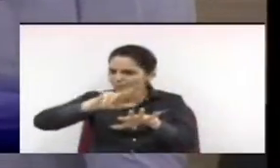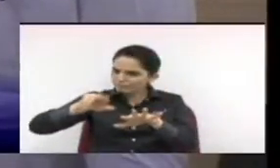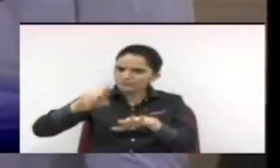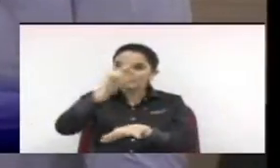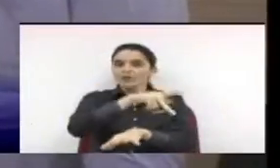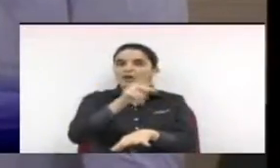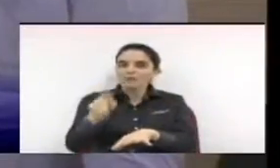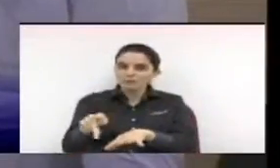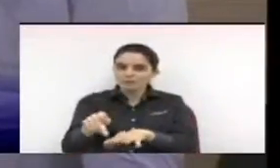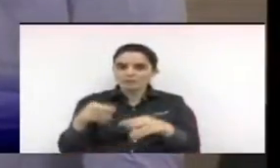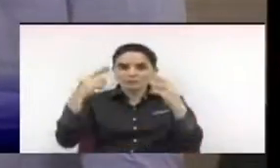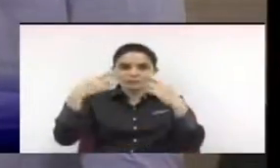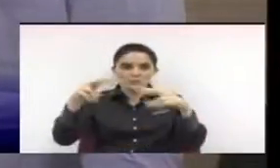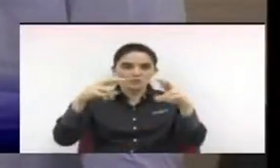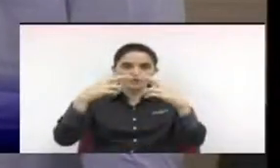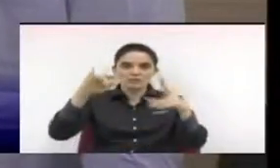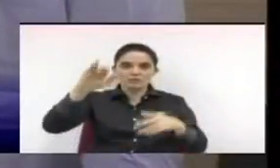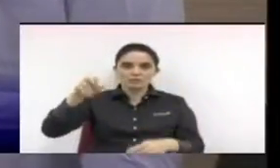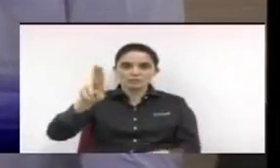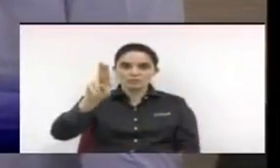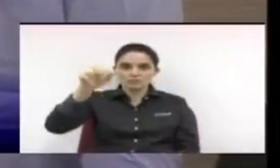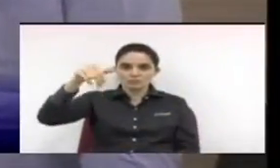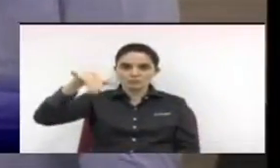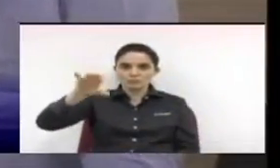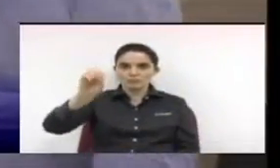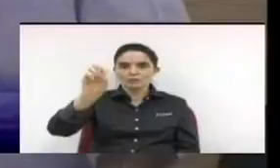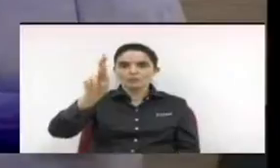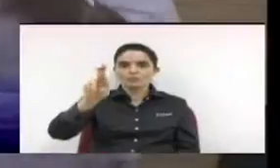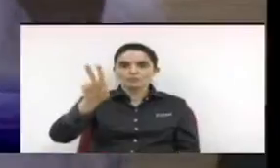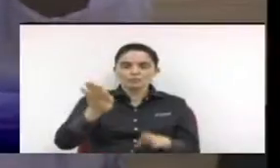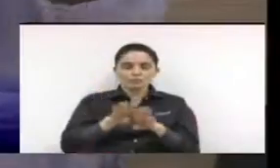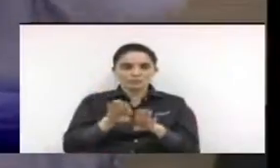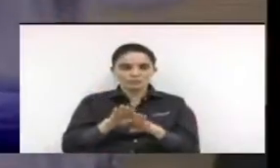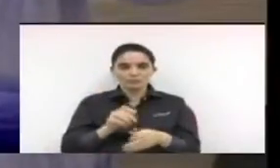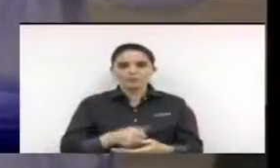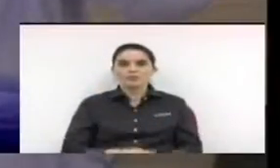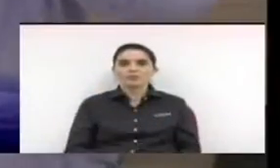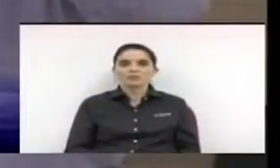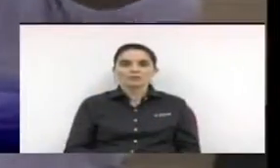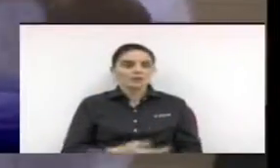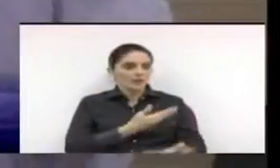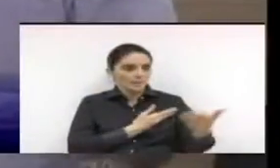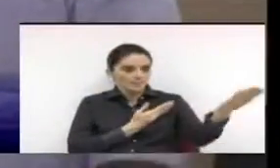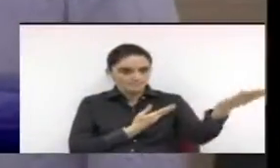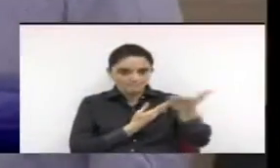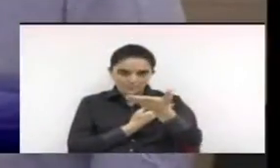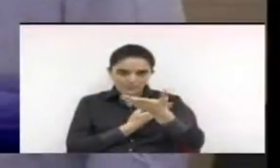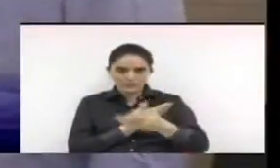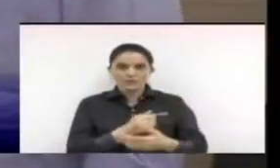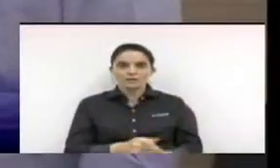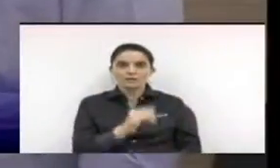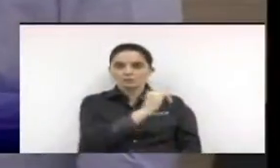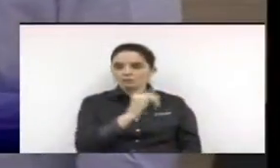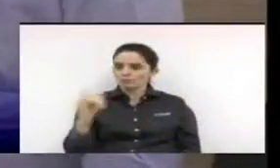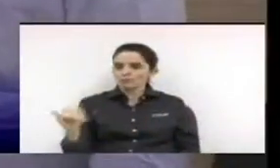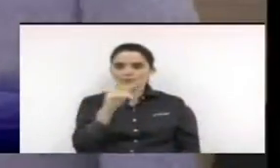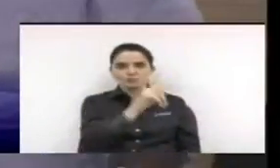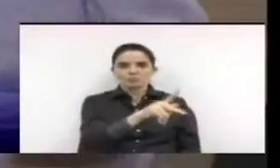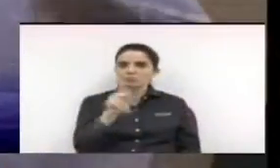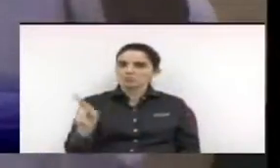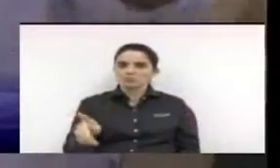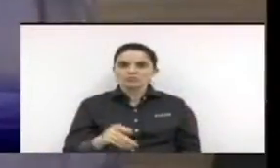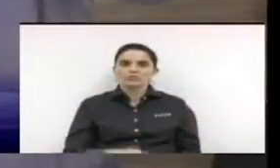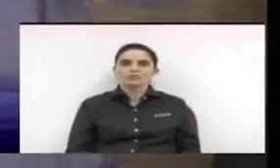o maestro o Júnior também então também vi alguns amigos também instrutores professores